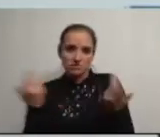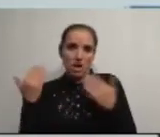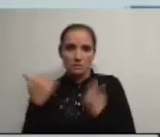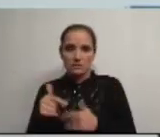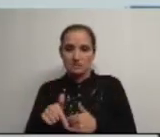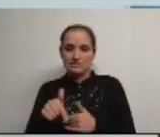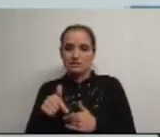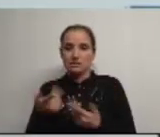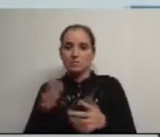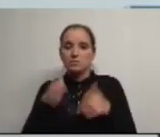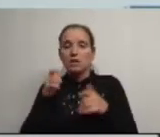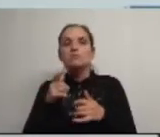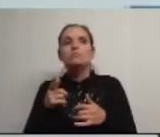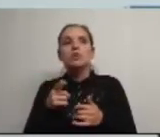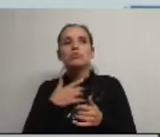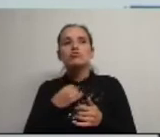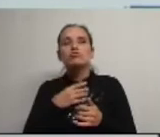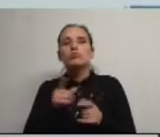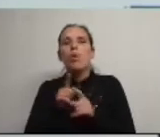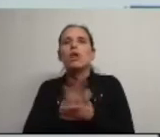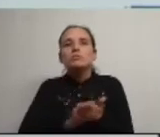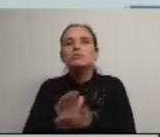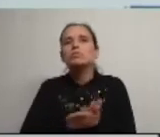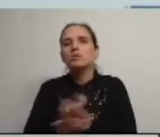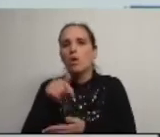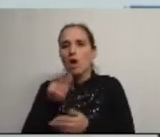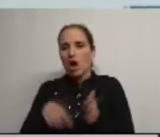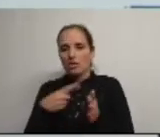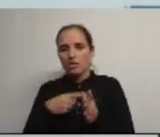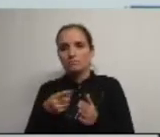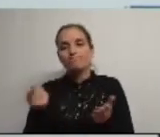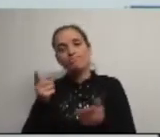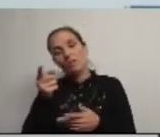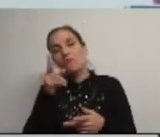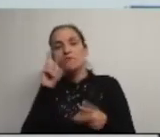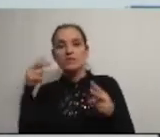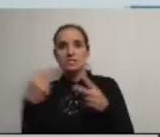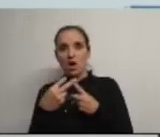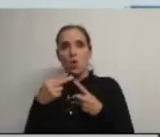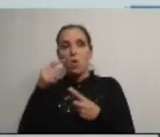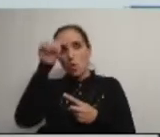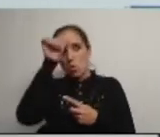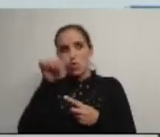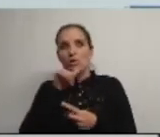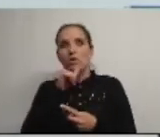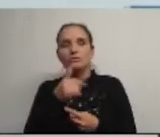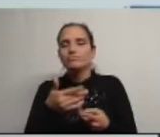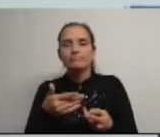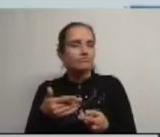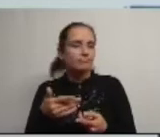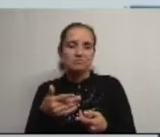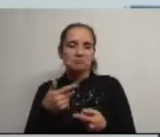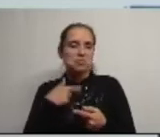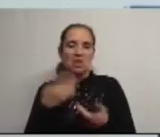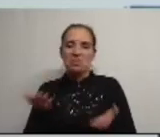este formato de Assembleia permite o Estado do Conselho a visão cor-de-rosa que o senhor aqui e o PS nos apresentaram não colhe não